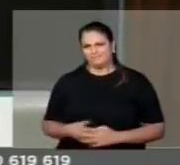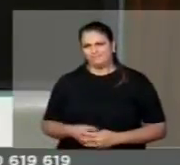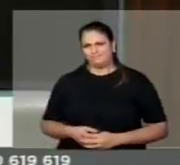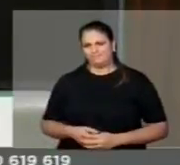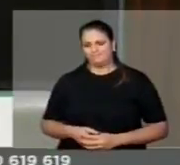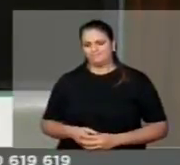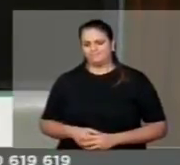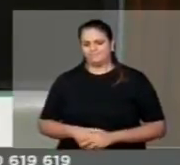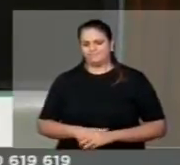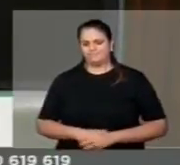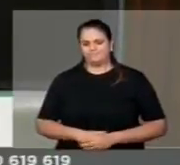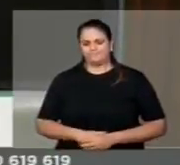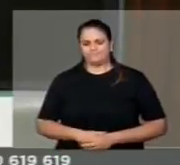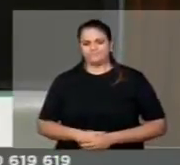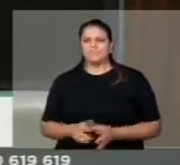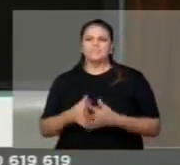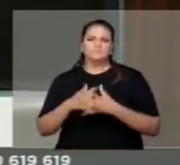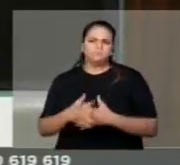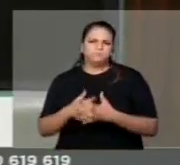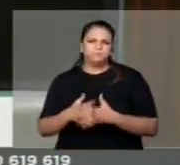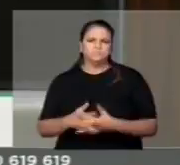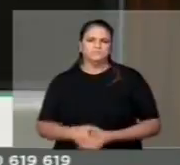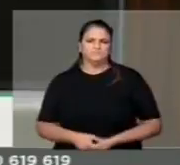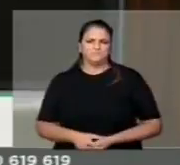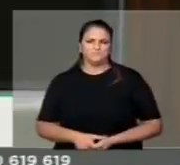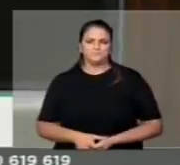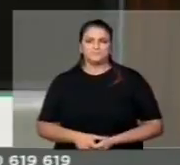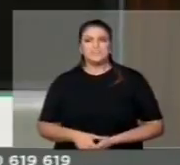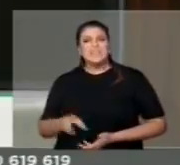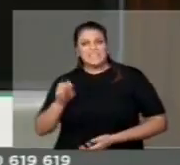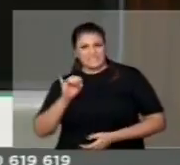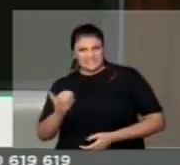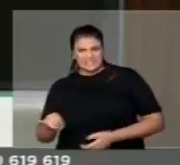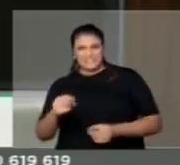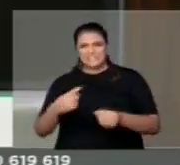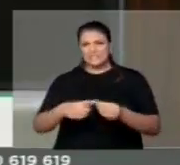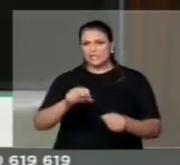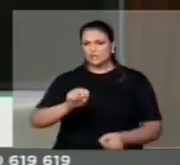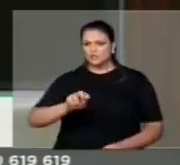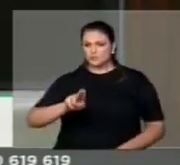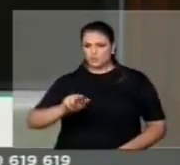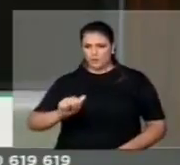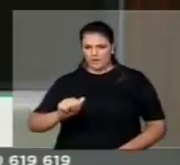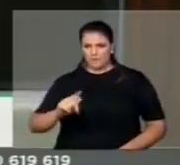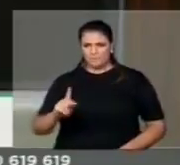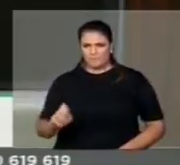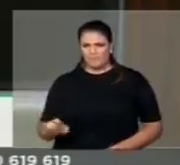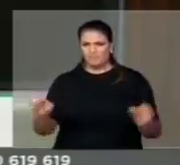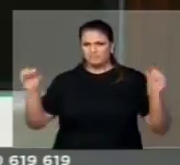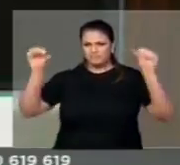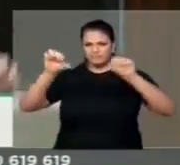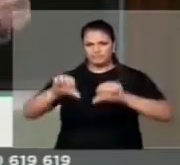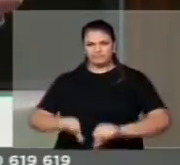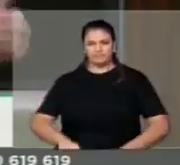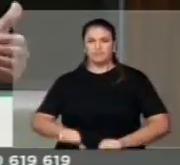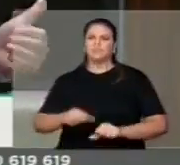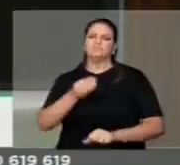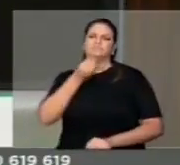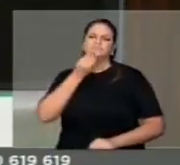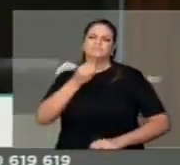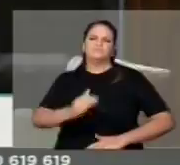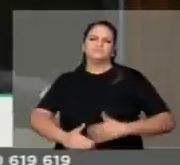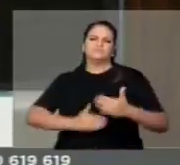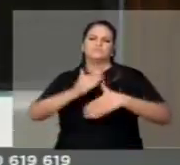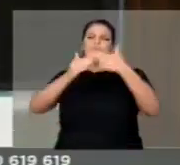normas referentes aos portos públicos. Então, se Suape foi para trás, se Suape deixou de caminhar como caminhava,